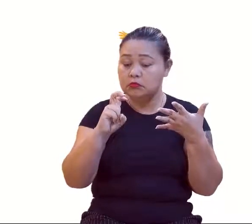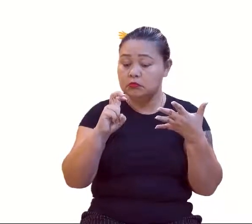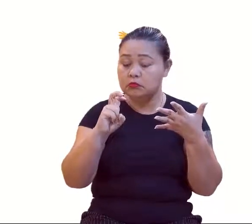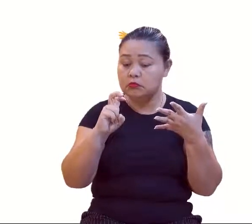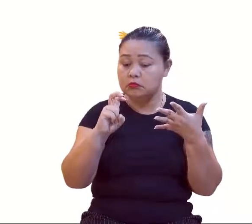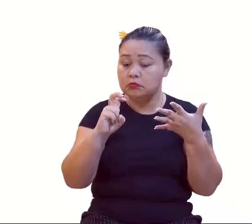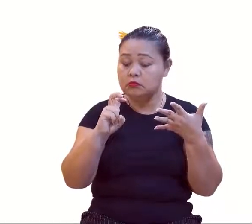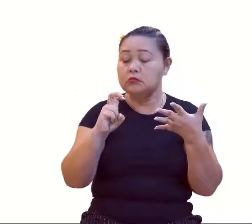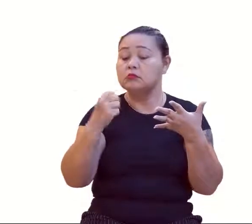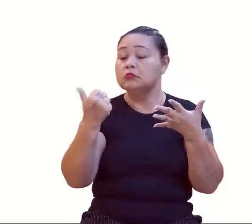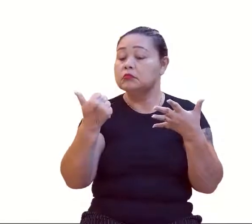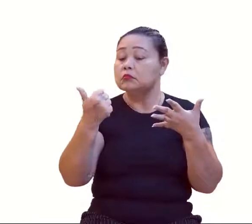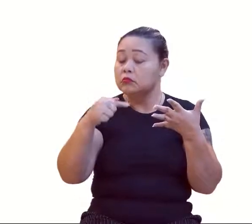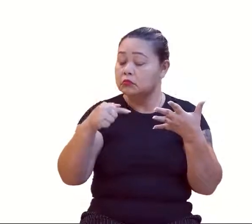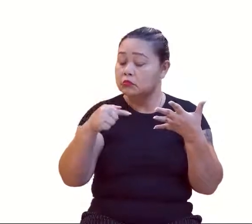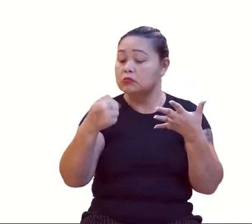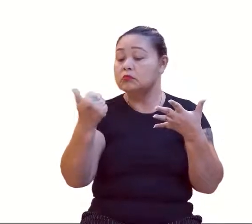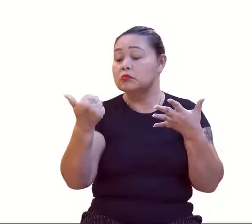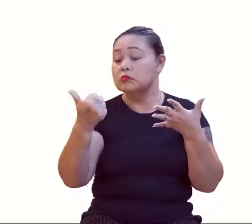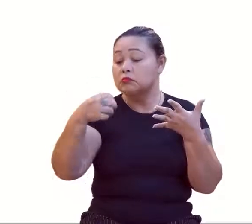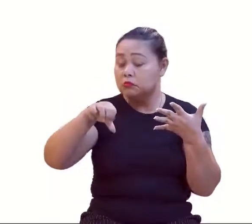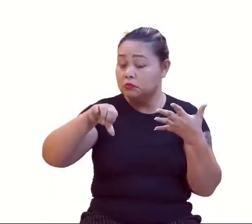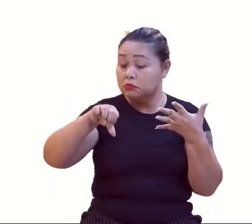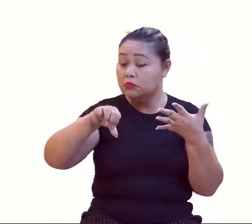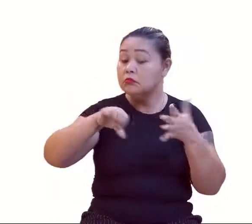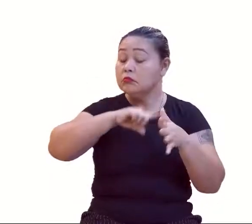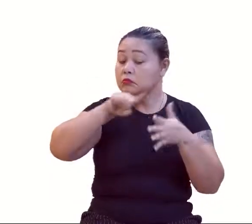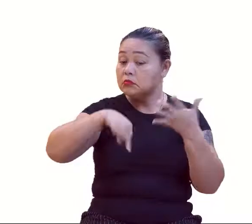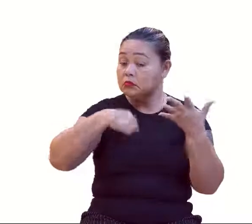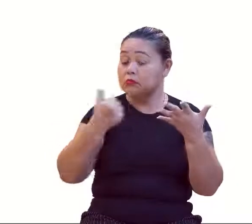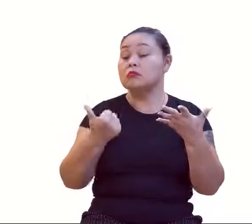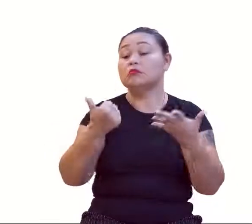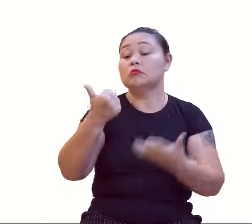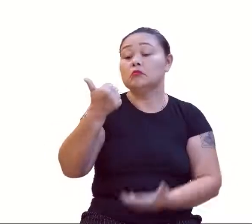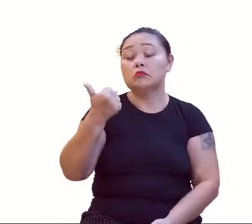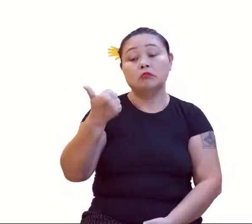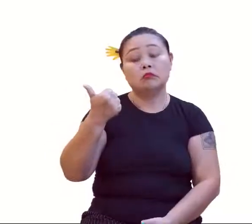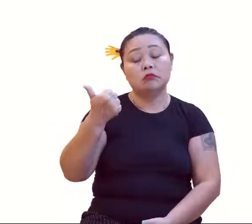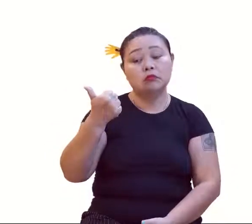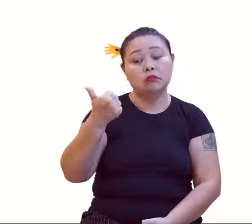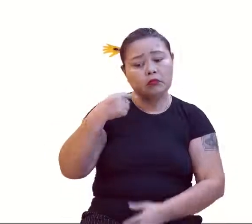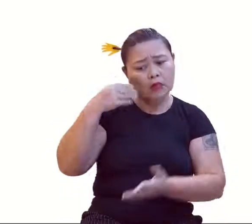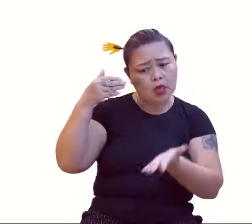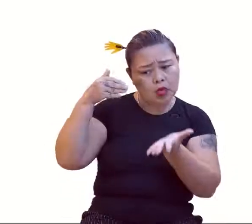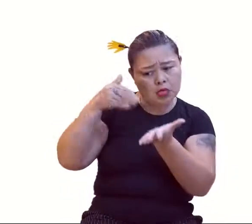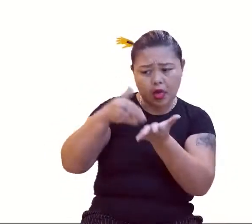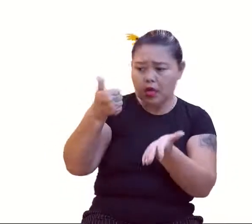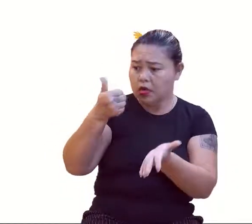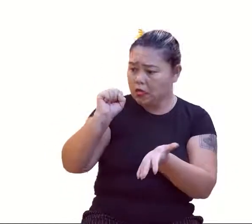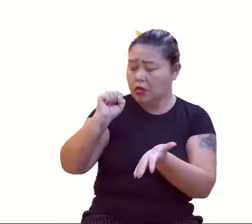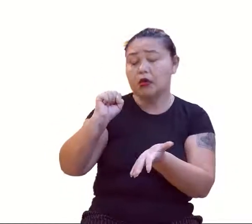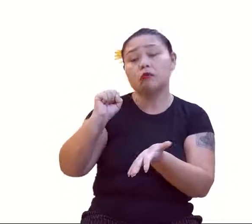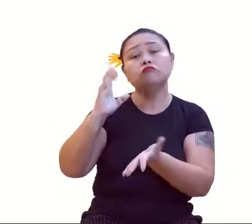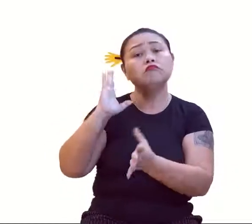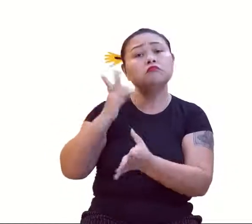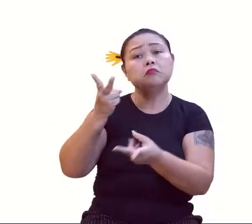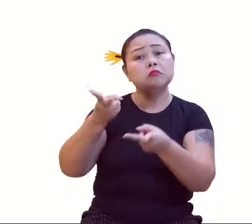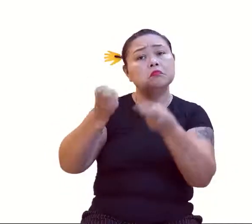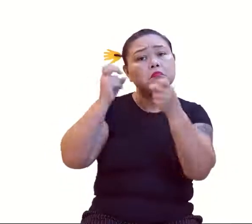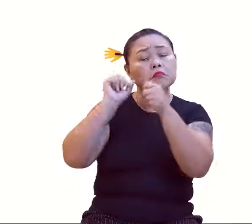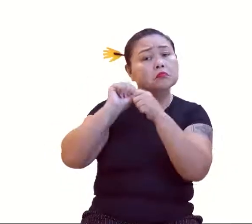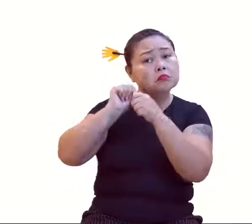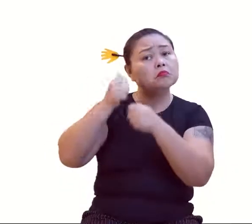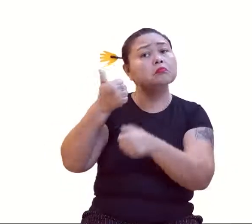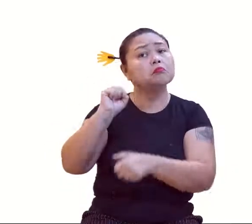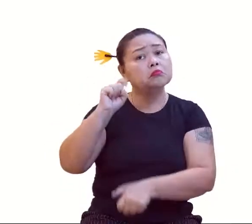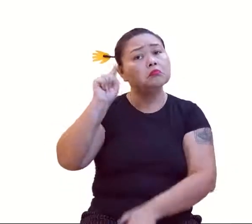17, 19. Já foi mais 5. 10. Se você for fazendo até o décimo oitavo, você vai perceber que o décimo oitavo